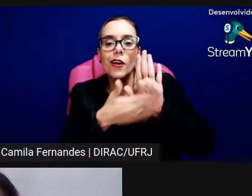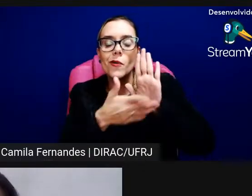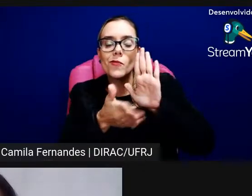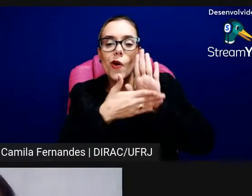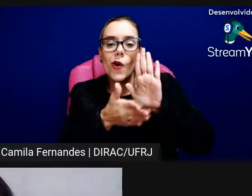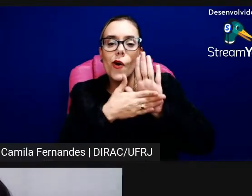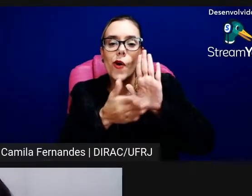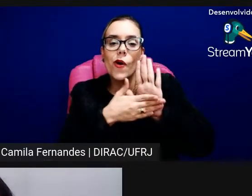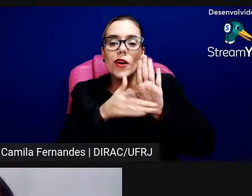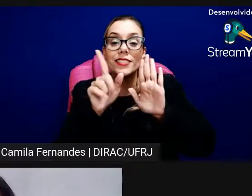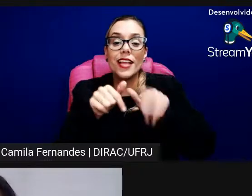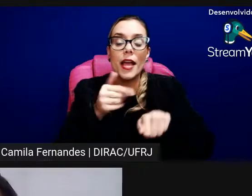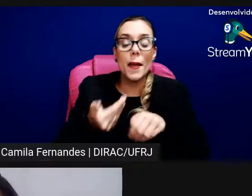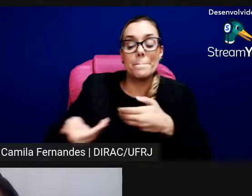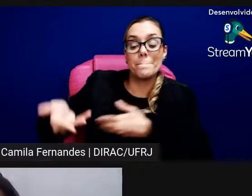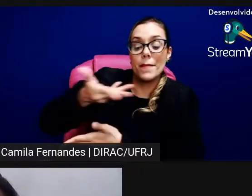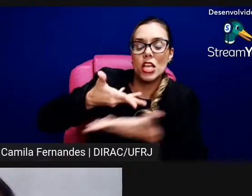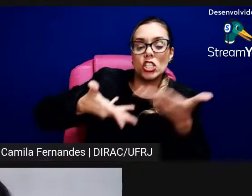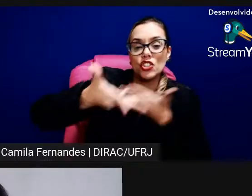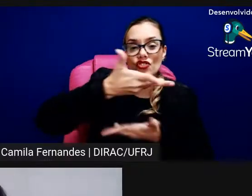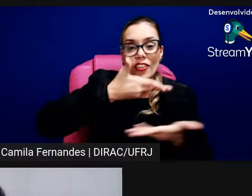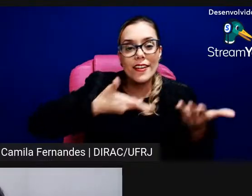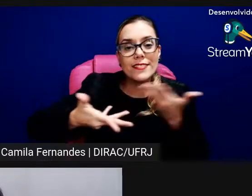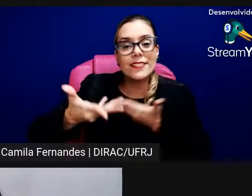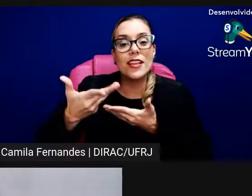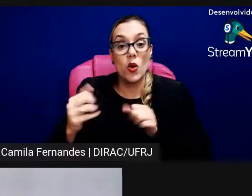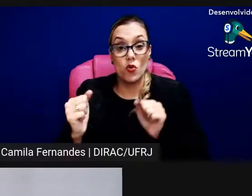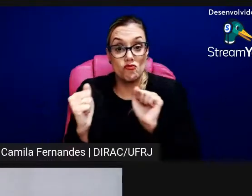coparticipação tem